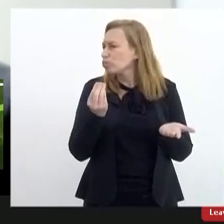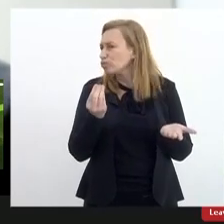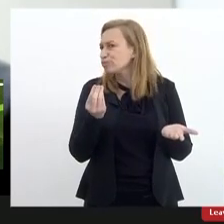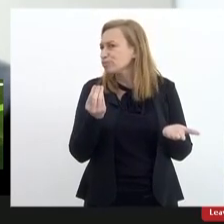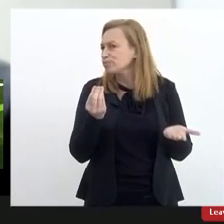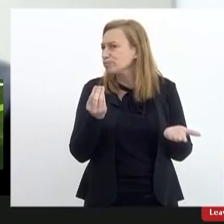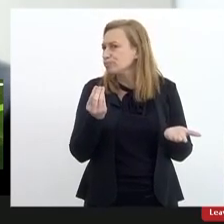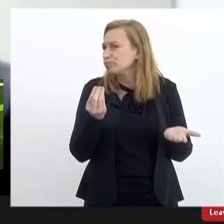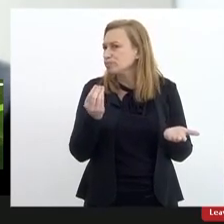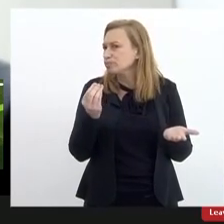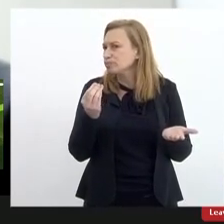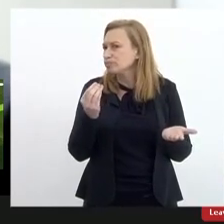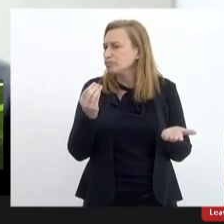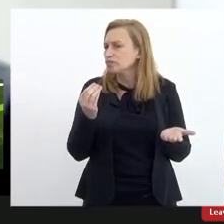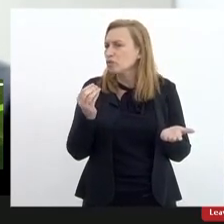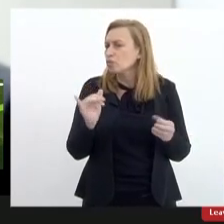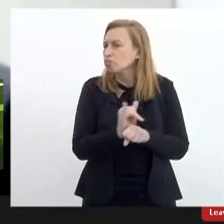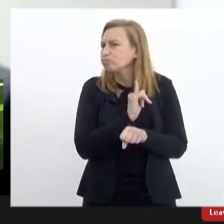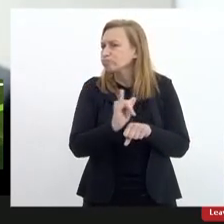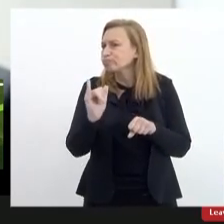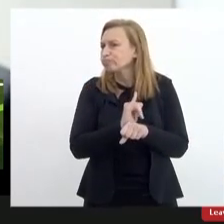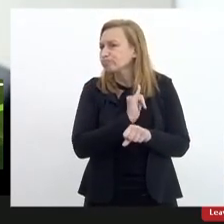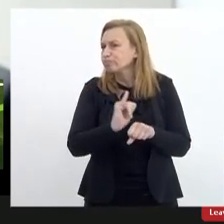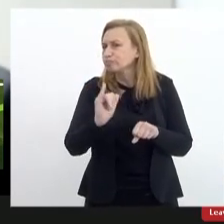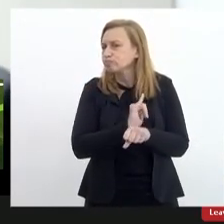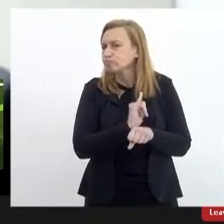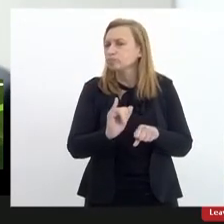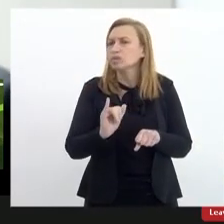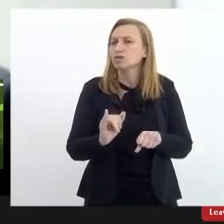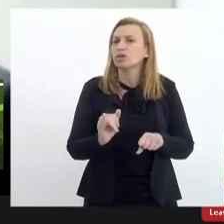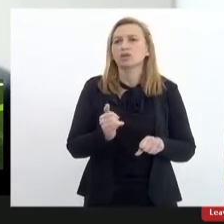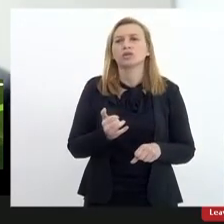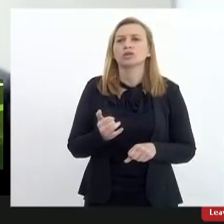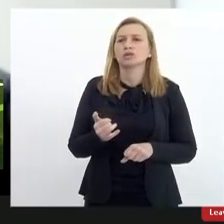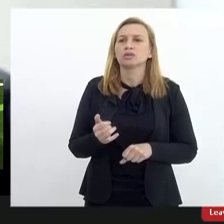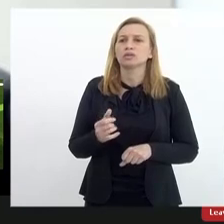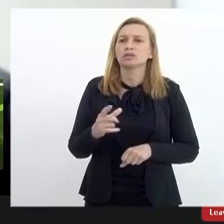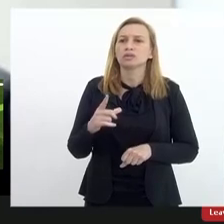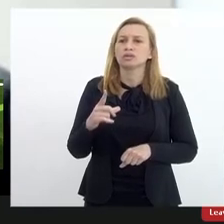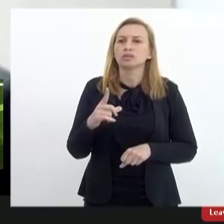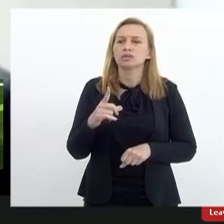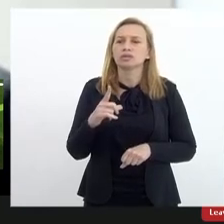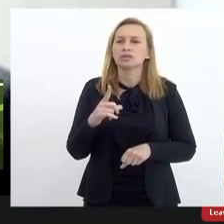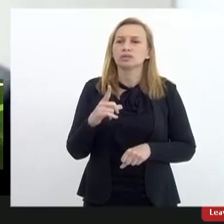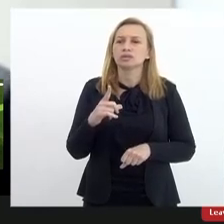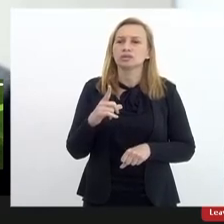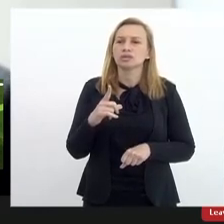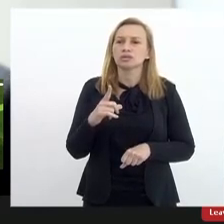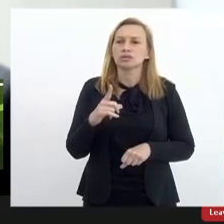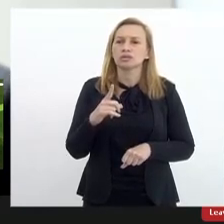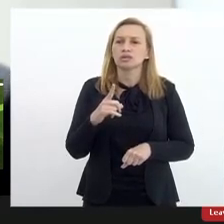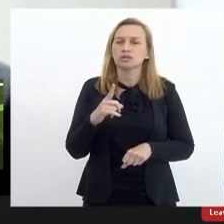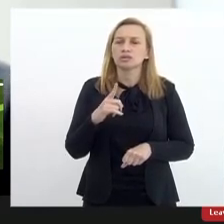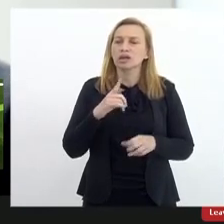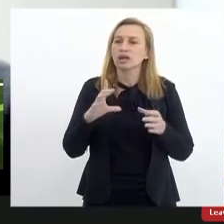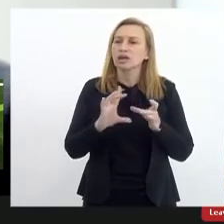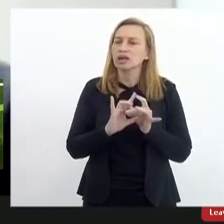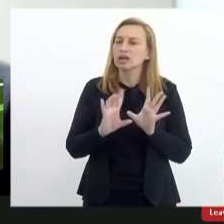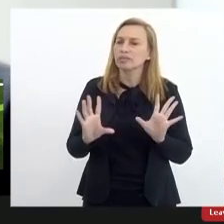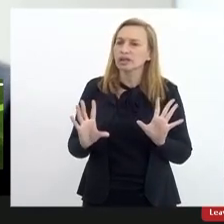uma previsão e um planejamento para que a gente tenha uma a consolidação da autonomia